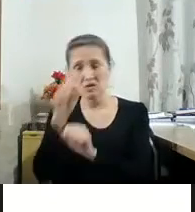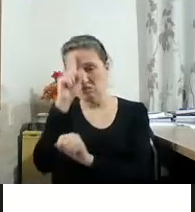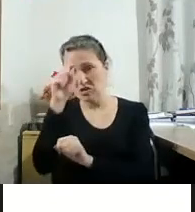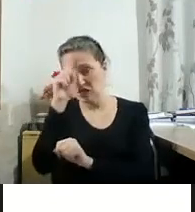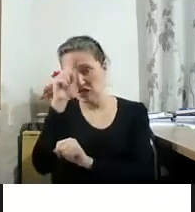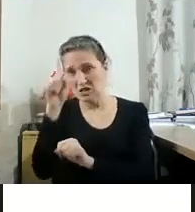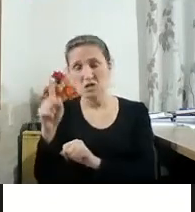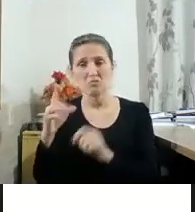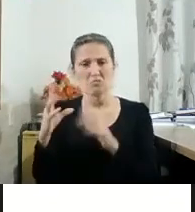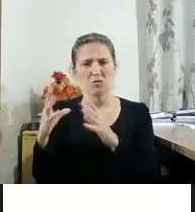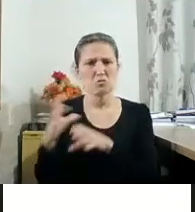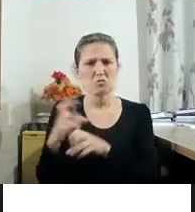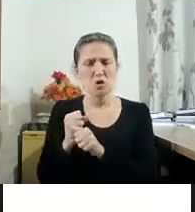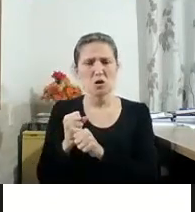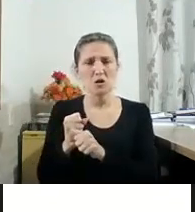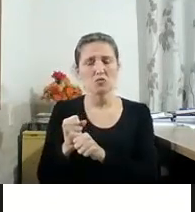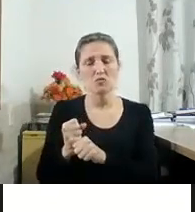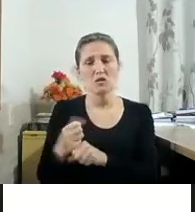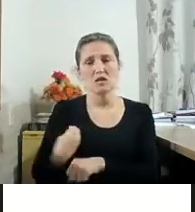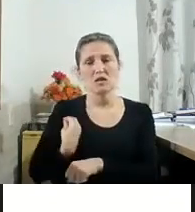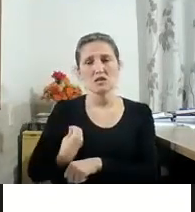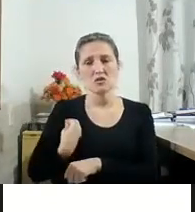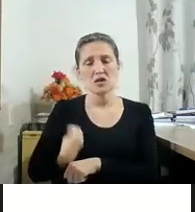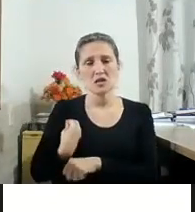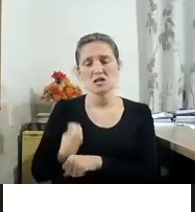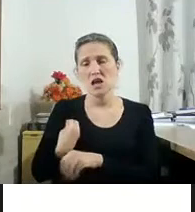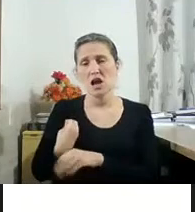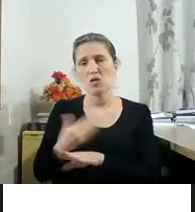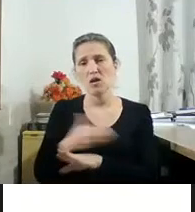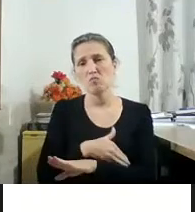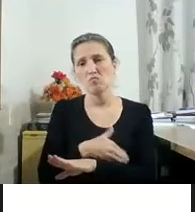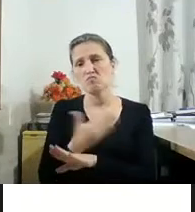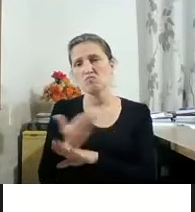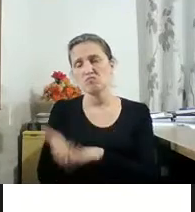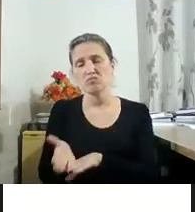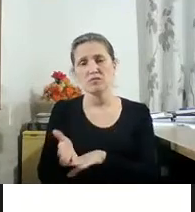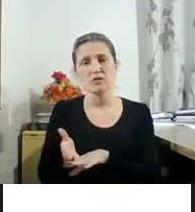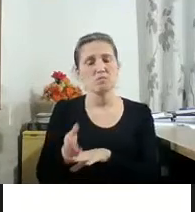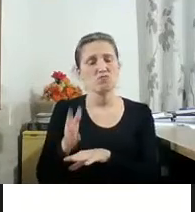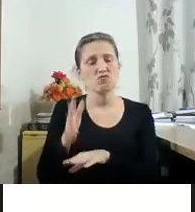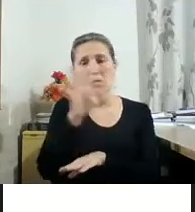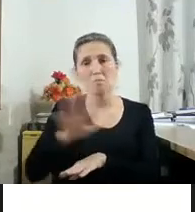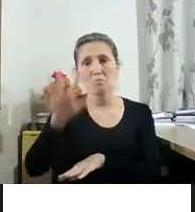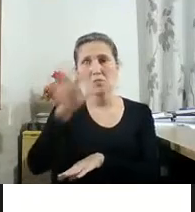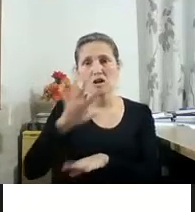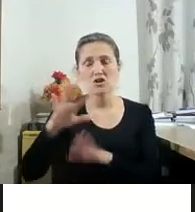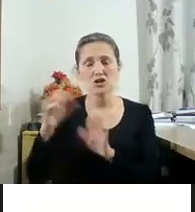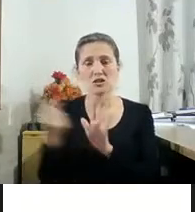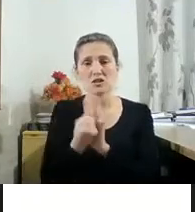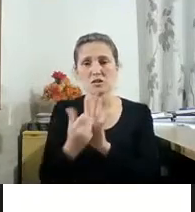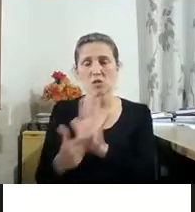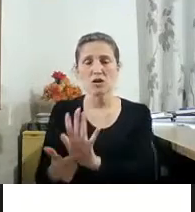o drama existencial, que são atravessados pelo teor político de imagens simbólicas. São histórias